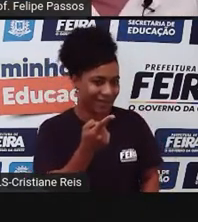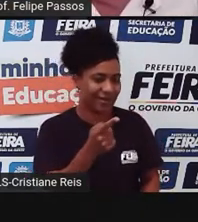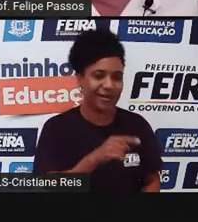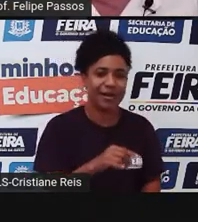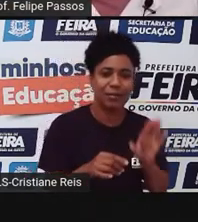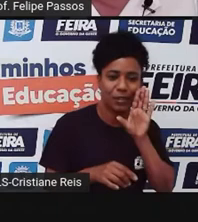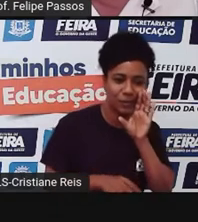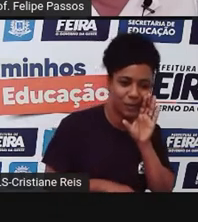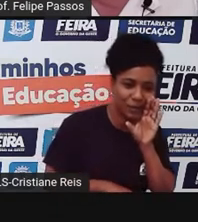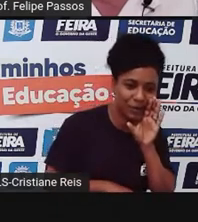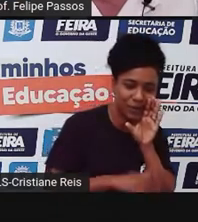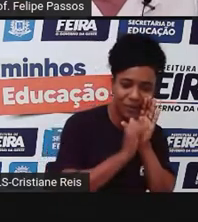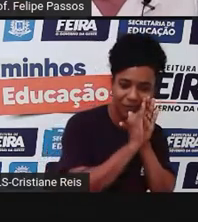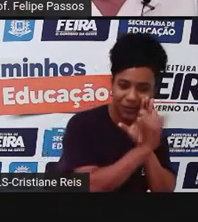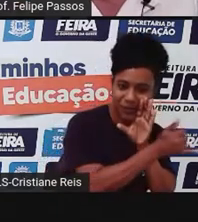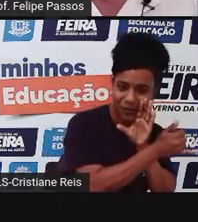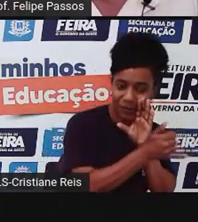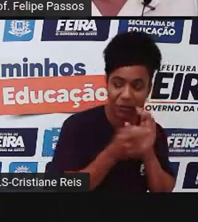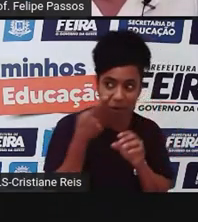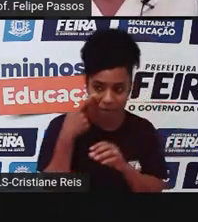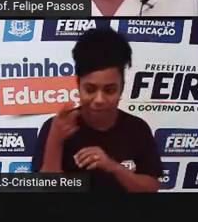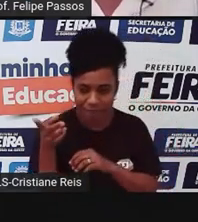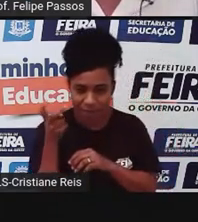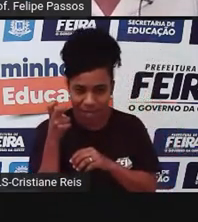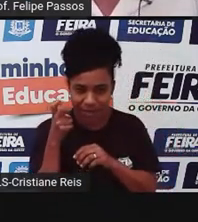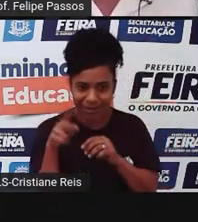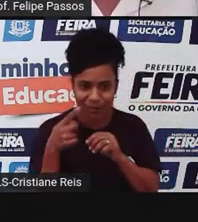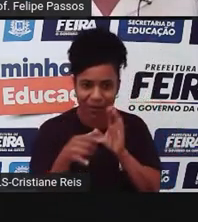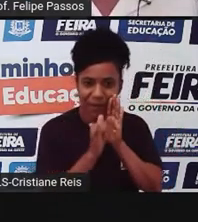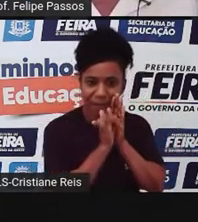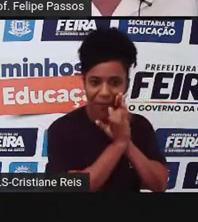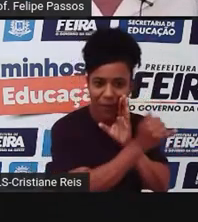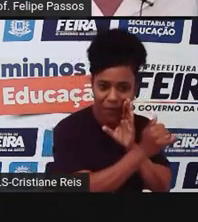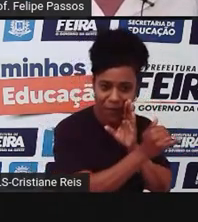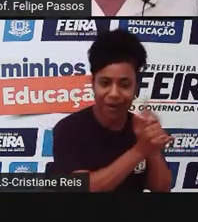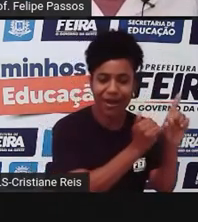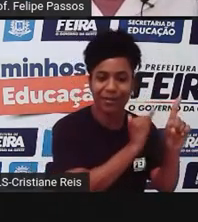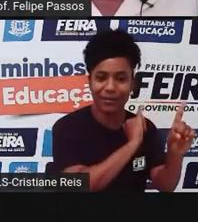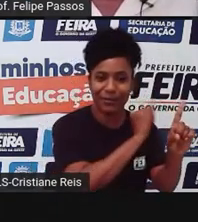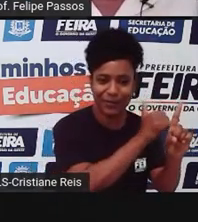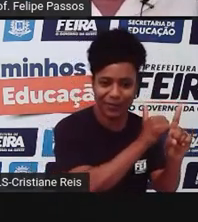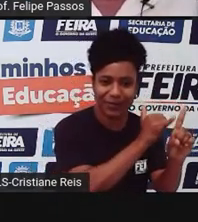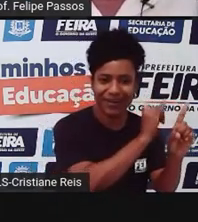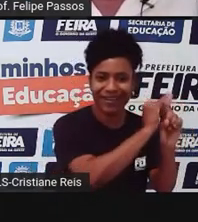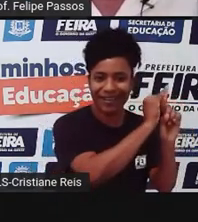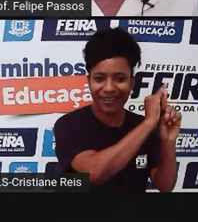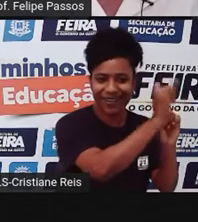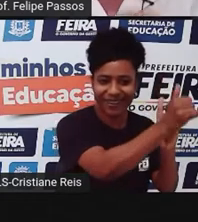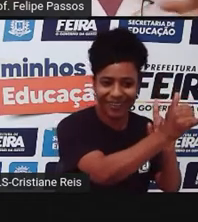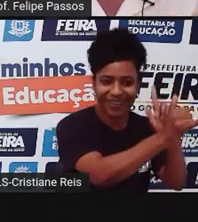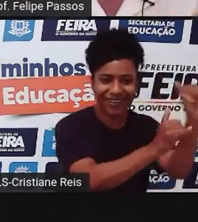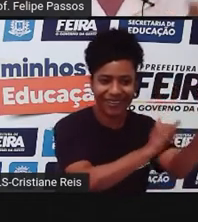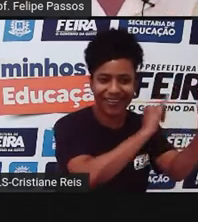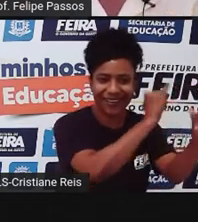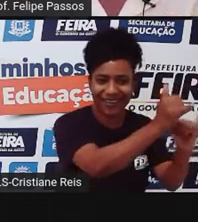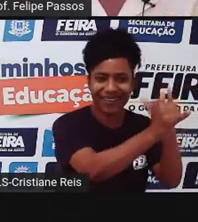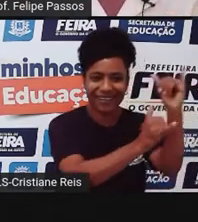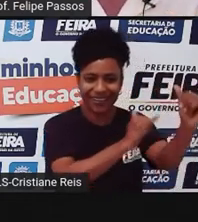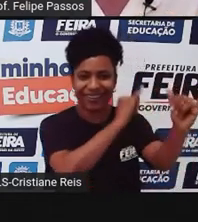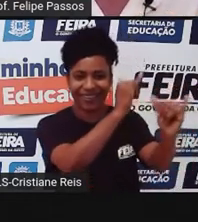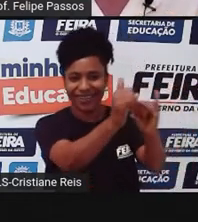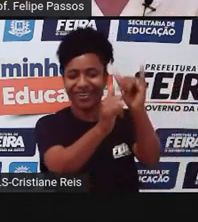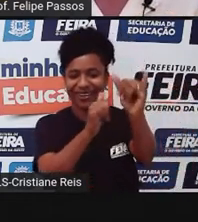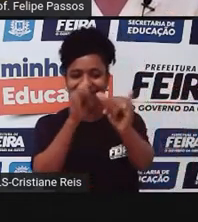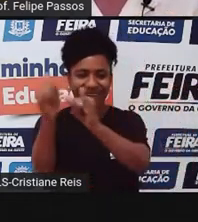contava, cochichava para outra. Aí essa pessoa, talvez amanhã, no outro dia, conta para outra pessoa. e aí talvez essa pessoa